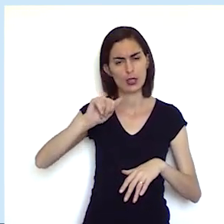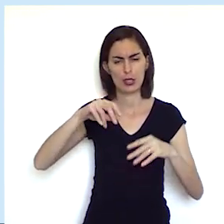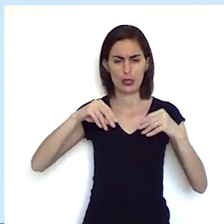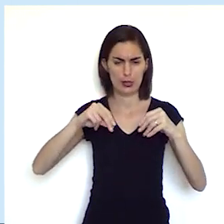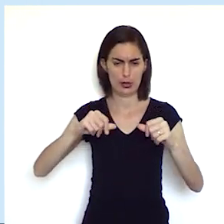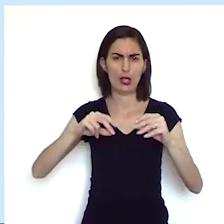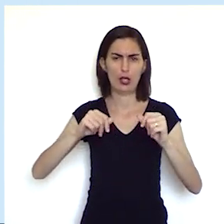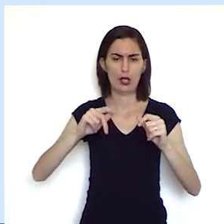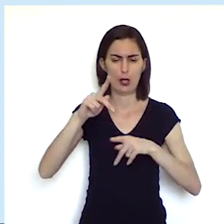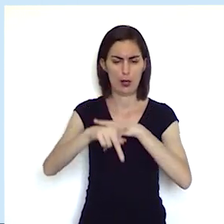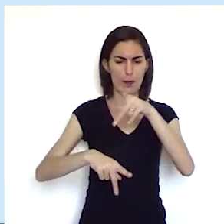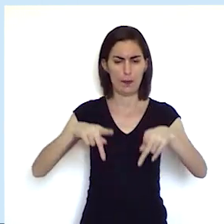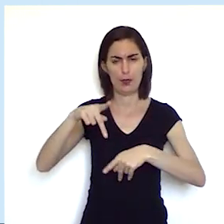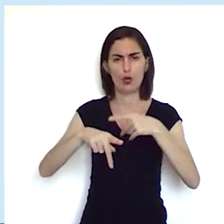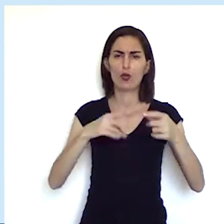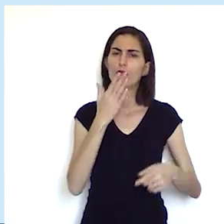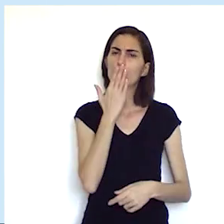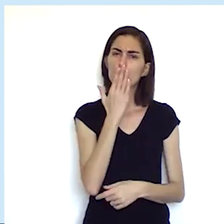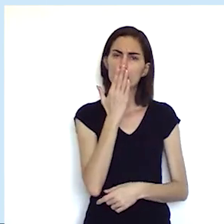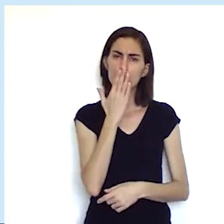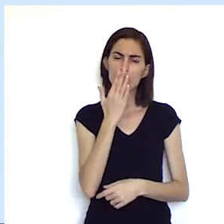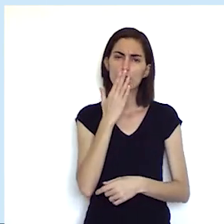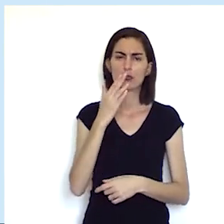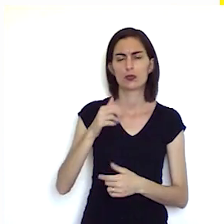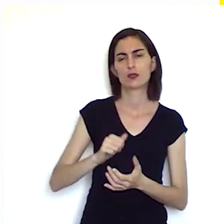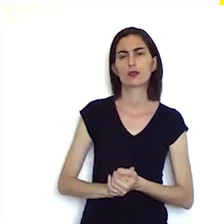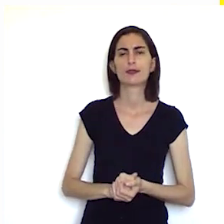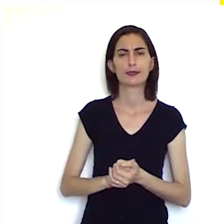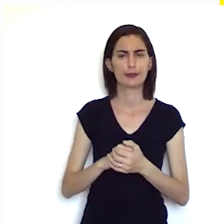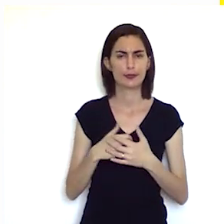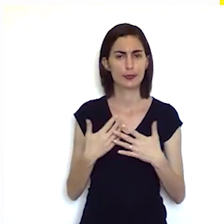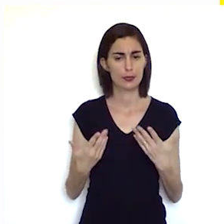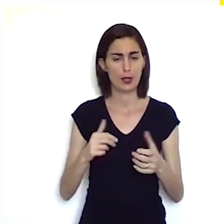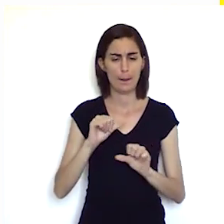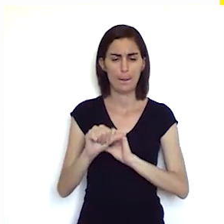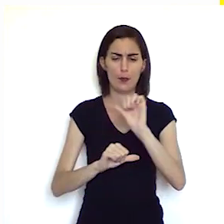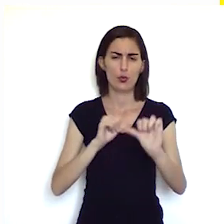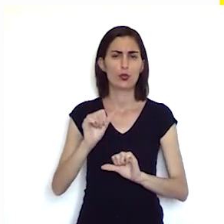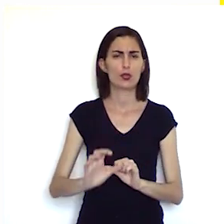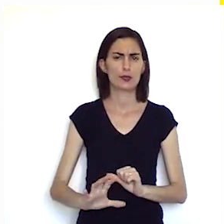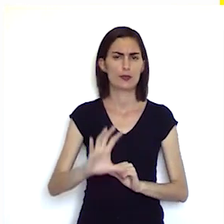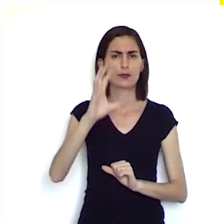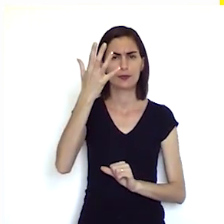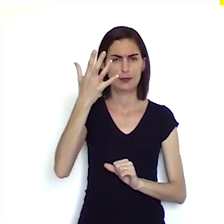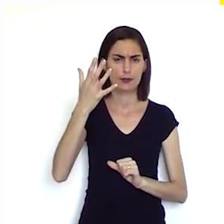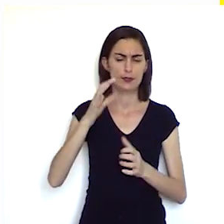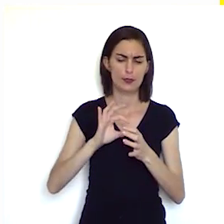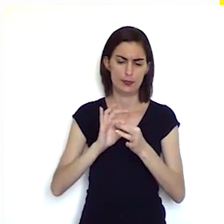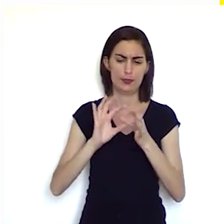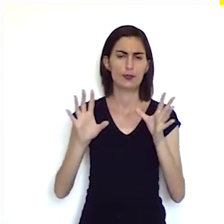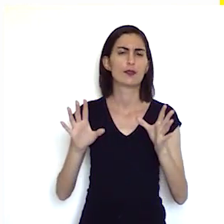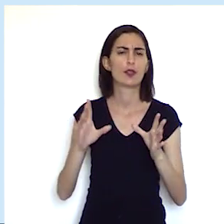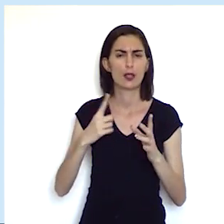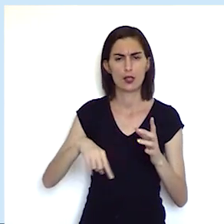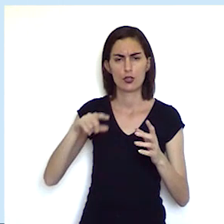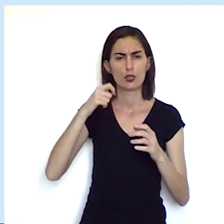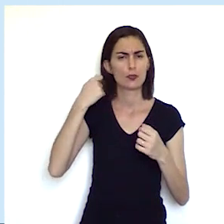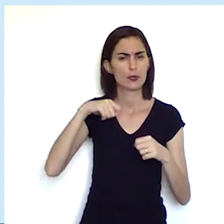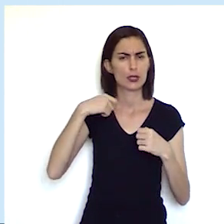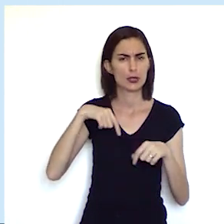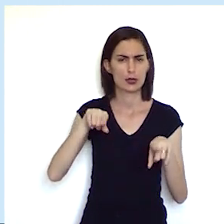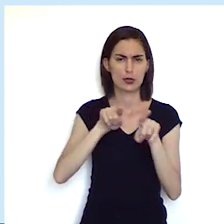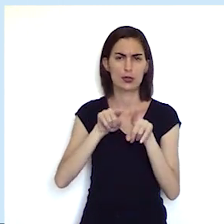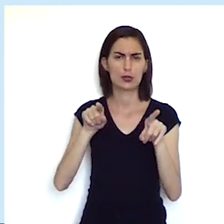terras dos povos indígenas os apachos por exemplo mudanças ocorridas com a independência então a gente precisa também